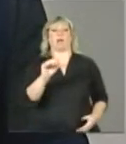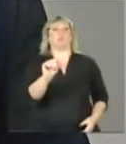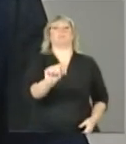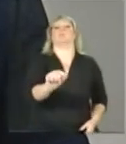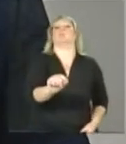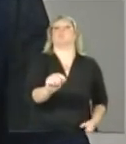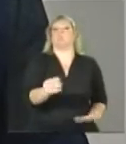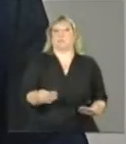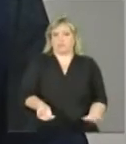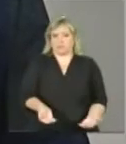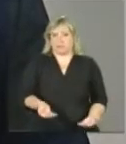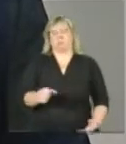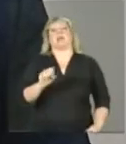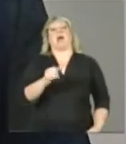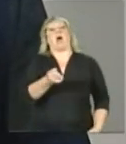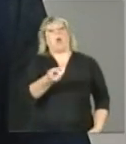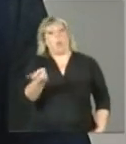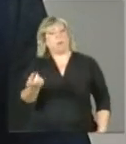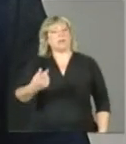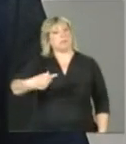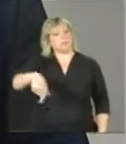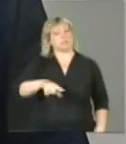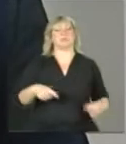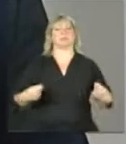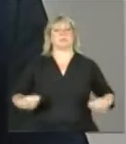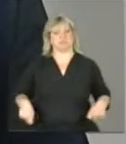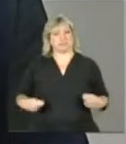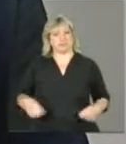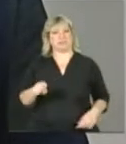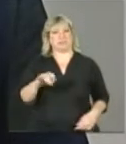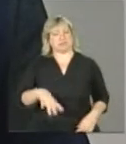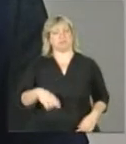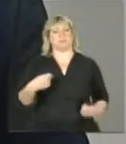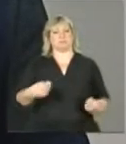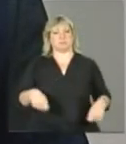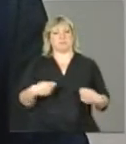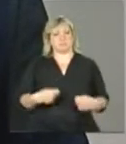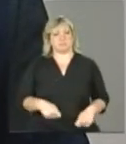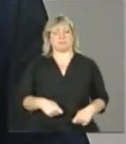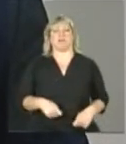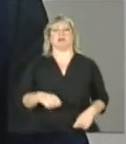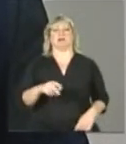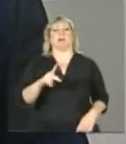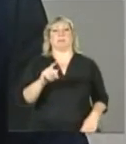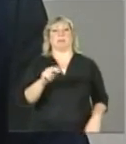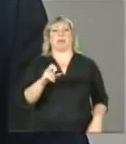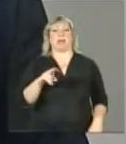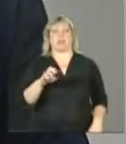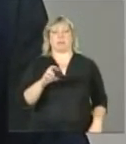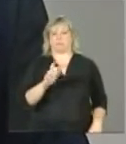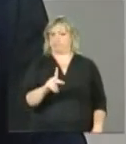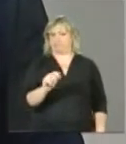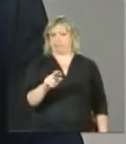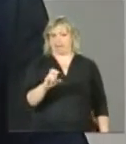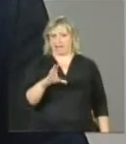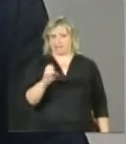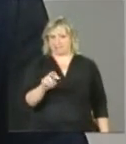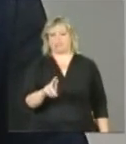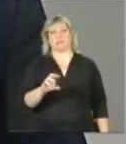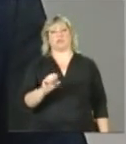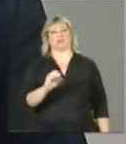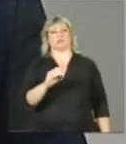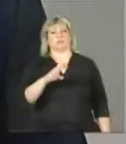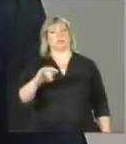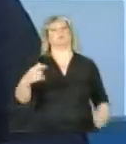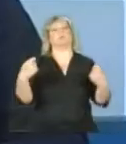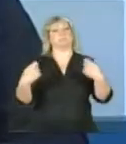cancelamento, e em alguns deles, sim, você precisa desse parecer social para reverter. Sobretudo, as questões ligadas à identificação da renda